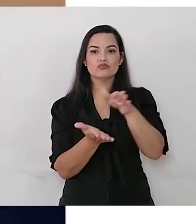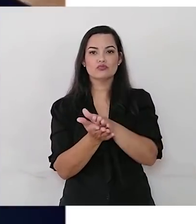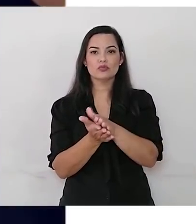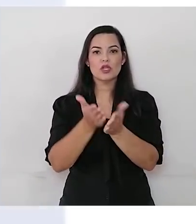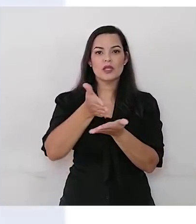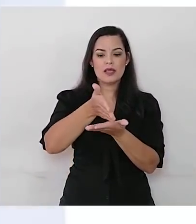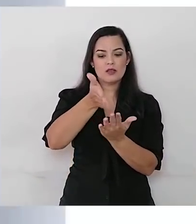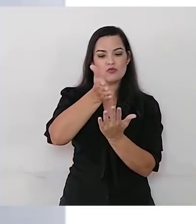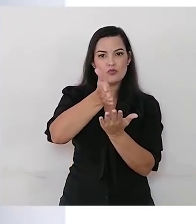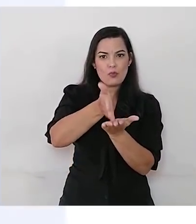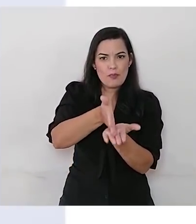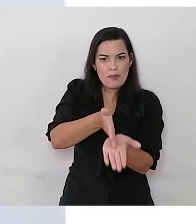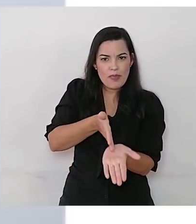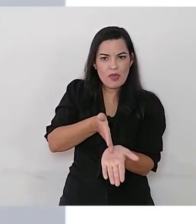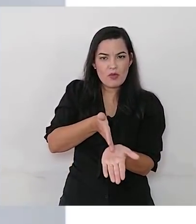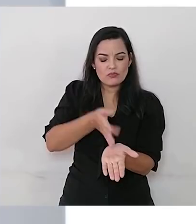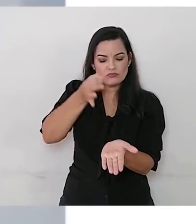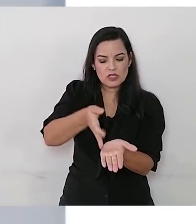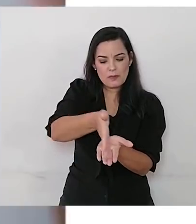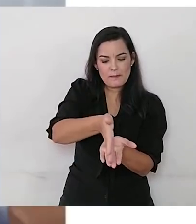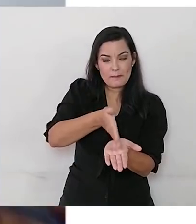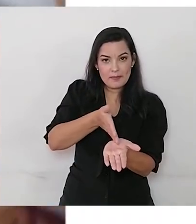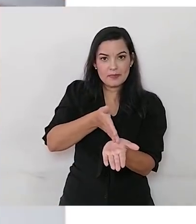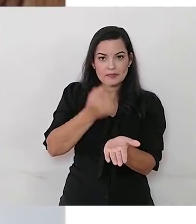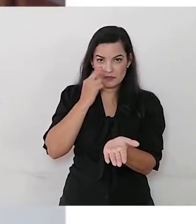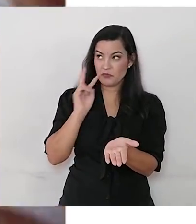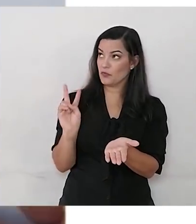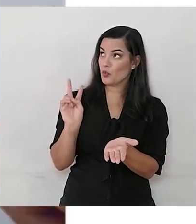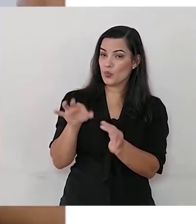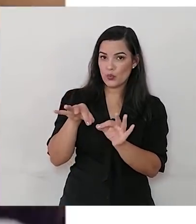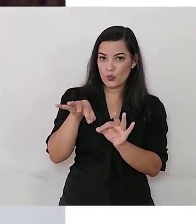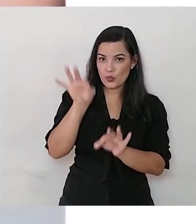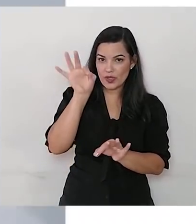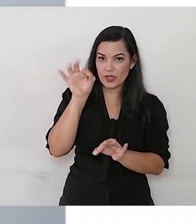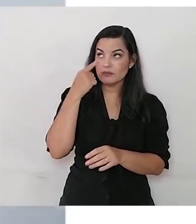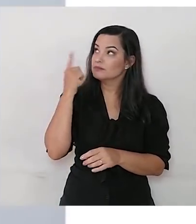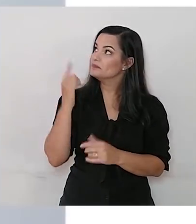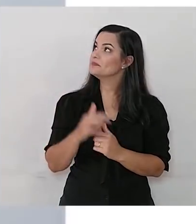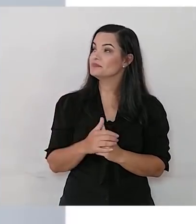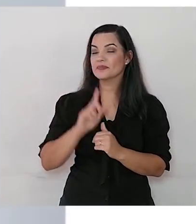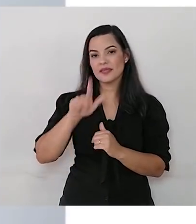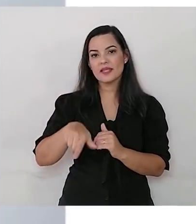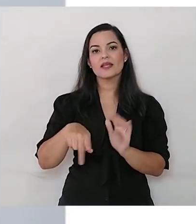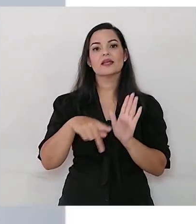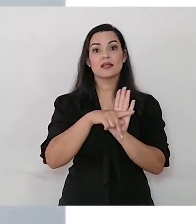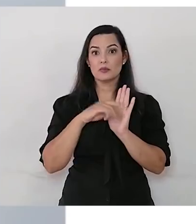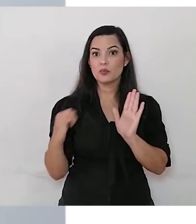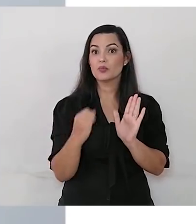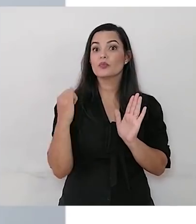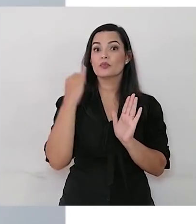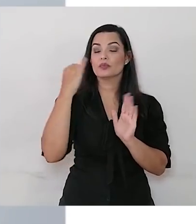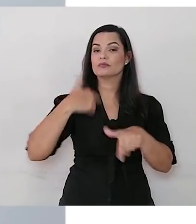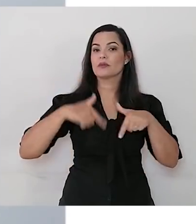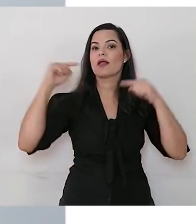branca. E marquei bem o meio da folha. Vocês conseguem ver uma linha? Bom, ela é muito